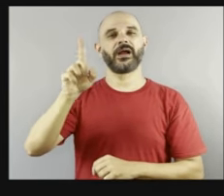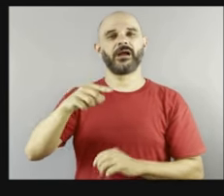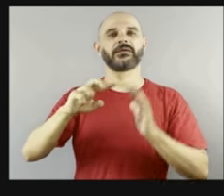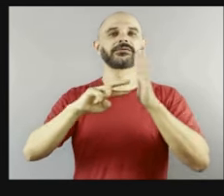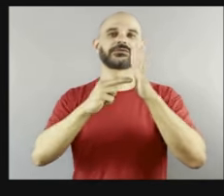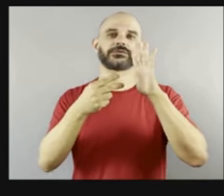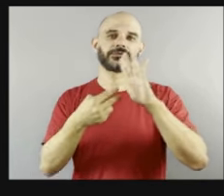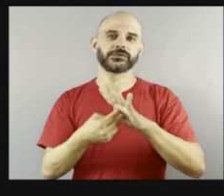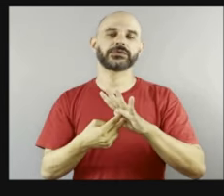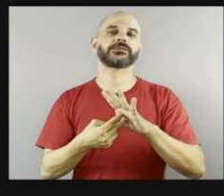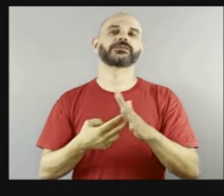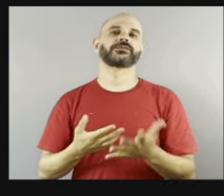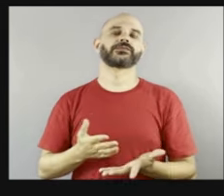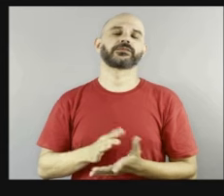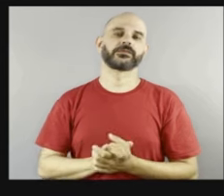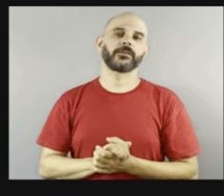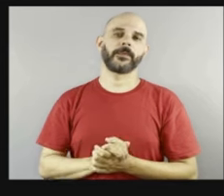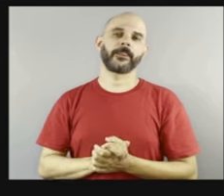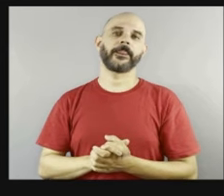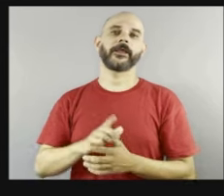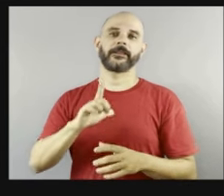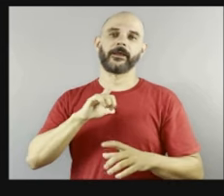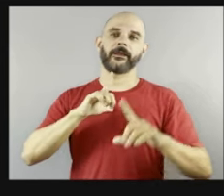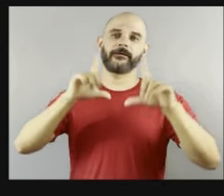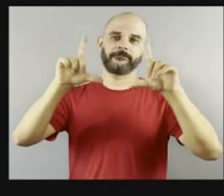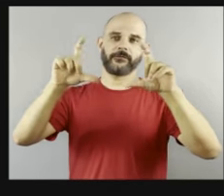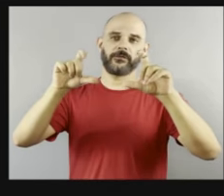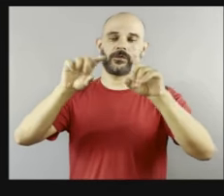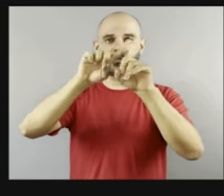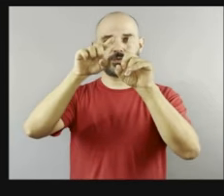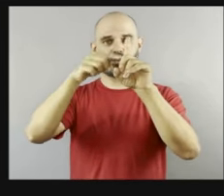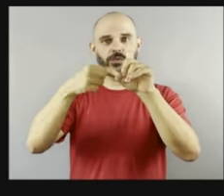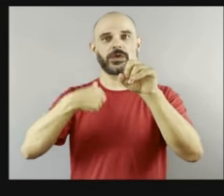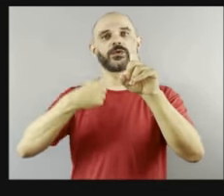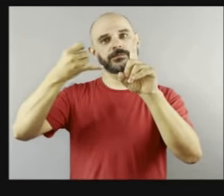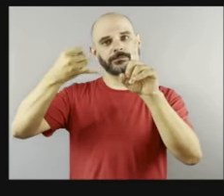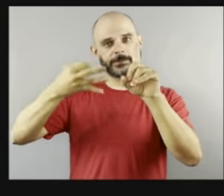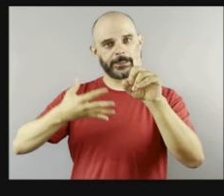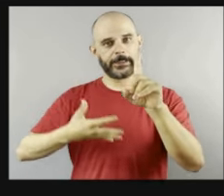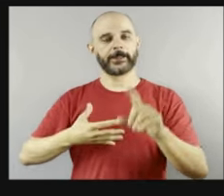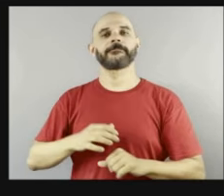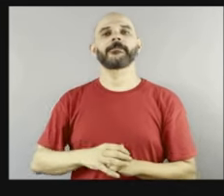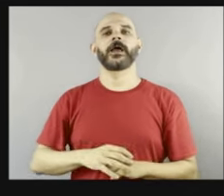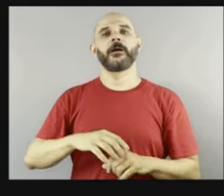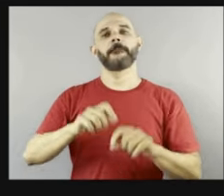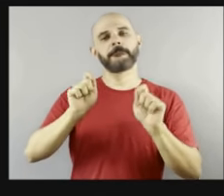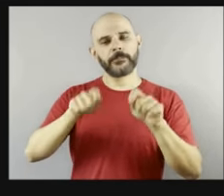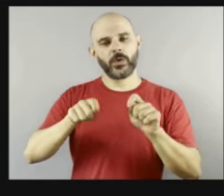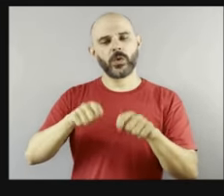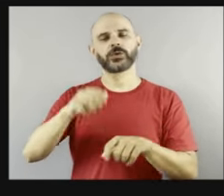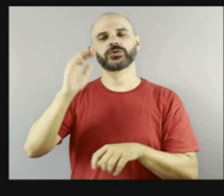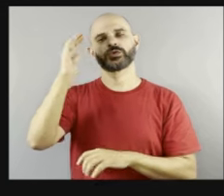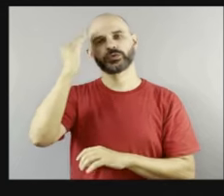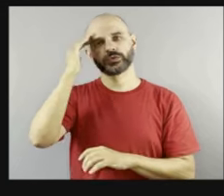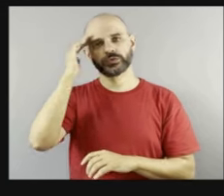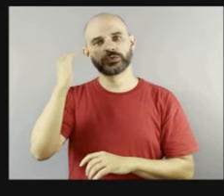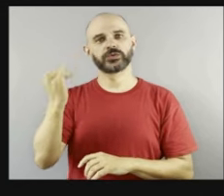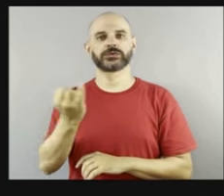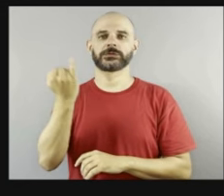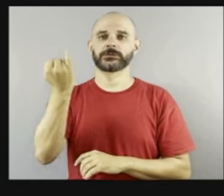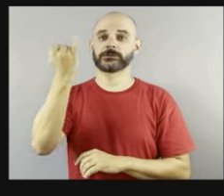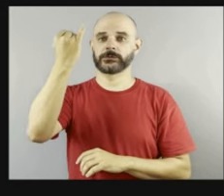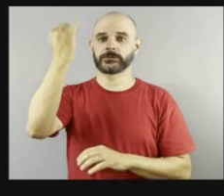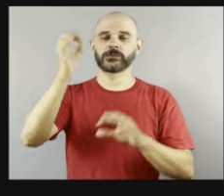útero, mais ainda é possível compreender a importância desse projeto ter acontecido ali, né?